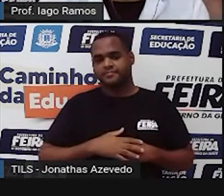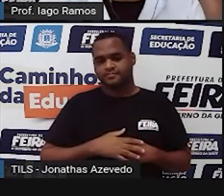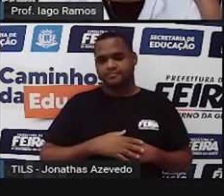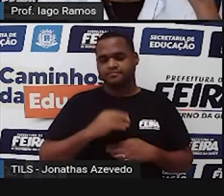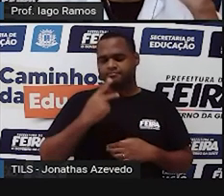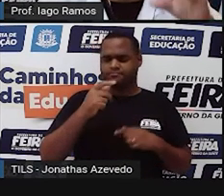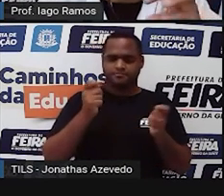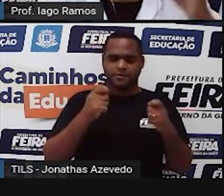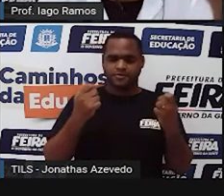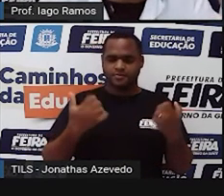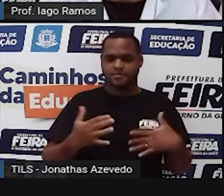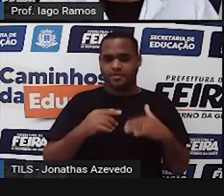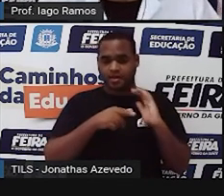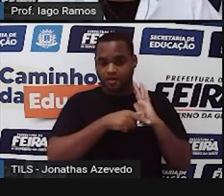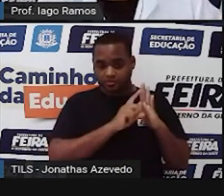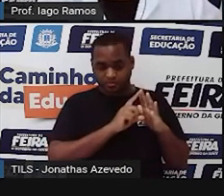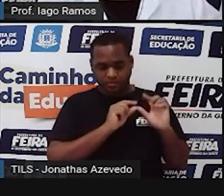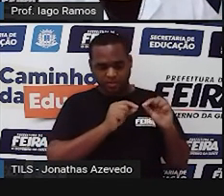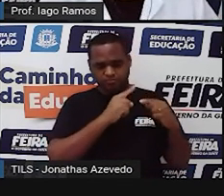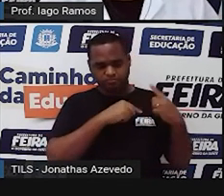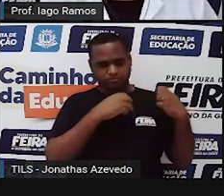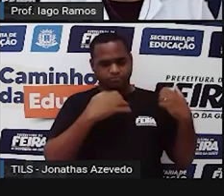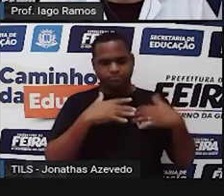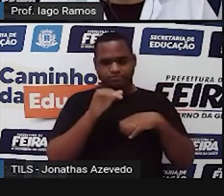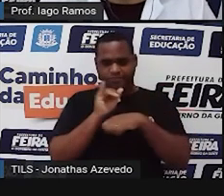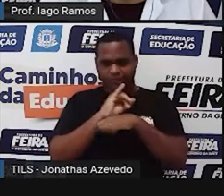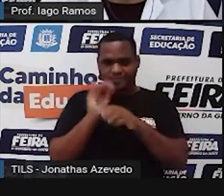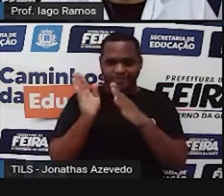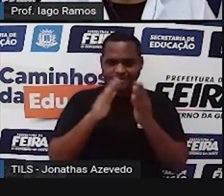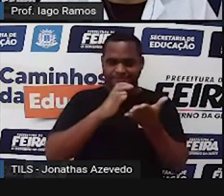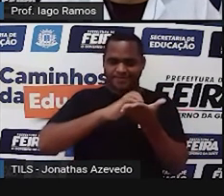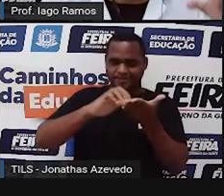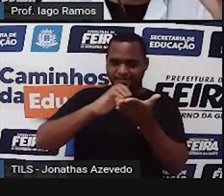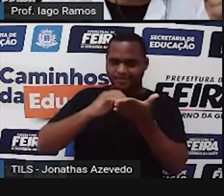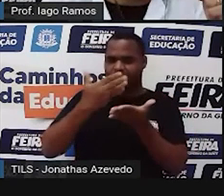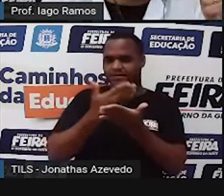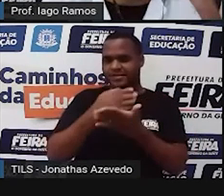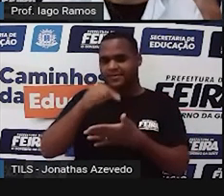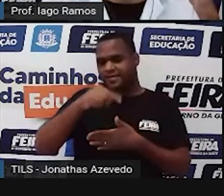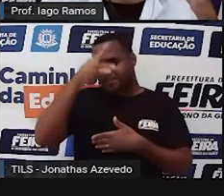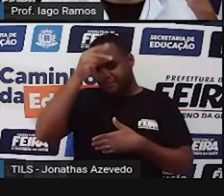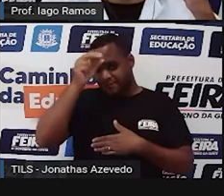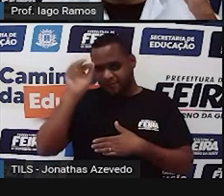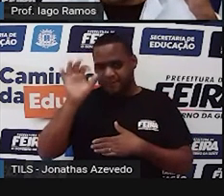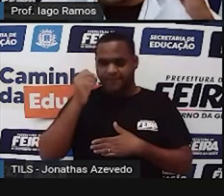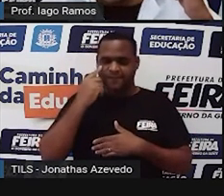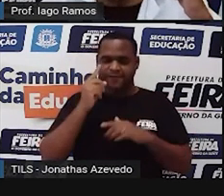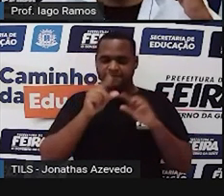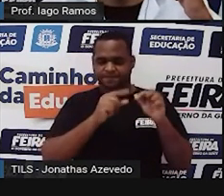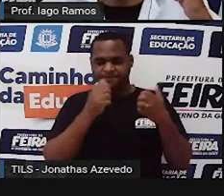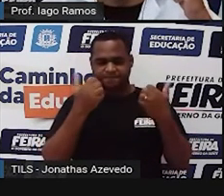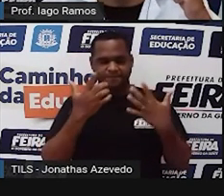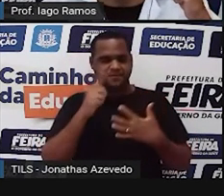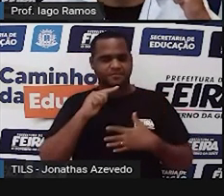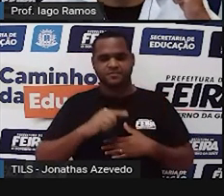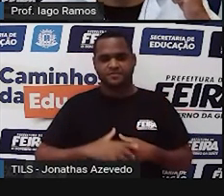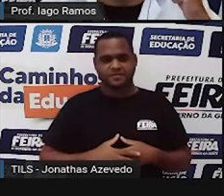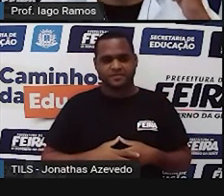fazer isso, pegar a aula anterior a essa, lá no canal do YouTube da Secretaria de Educação, para ver isso com mais detalhe. Certo?